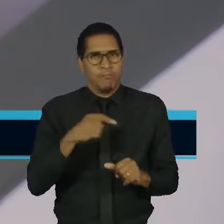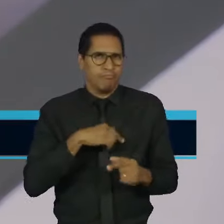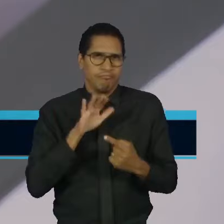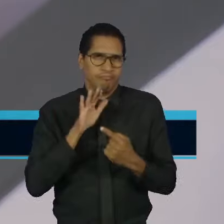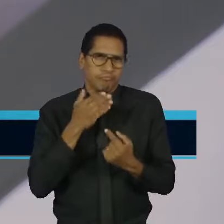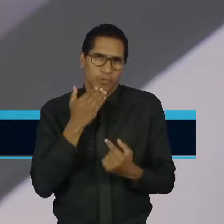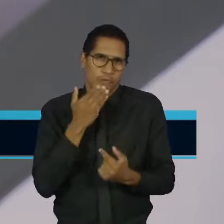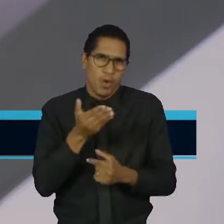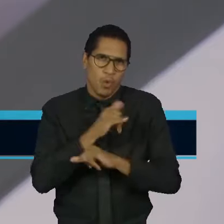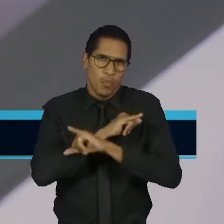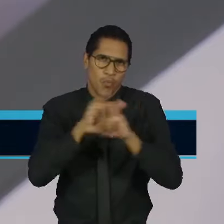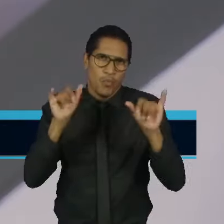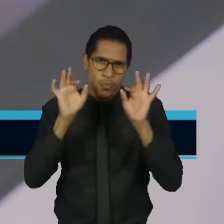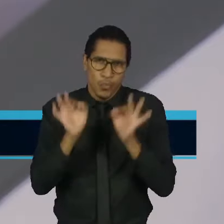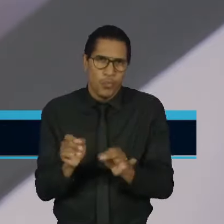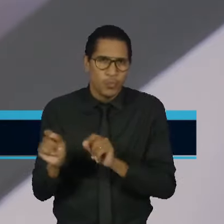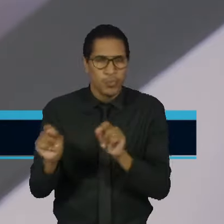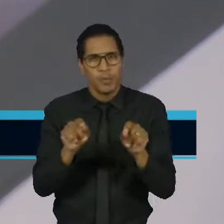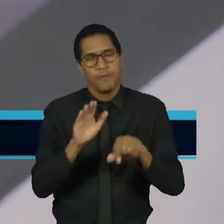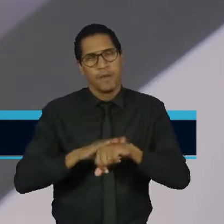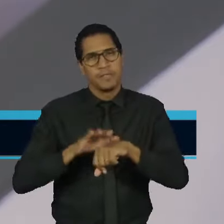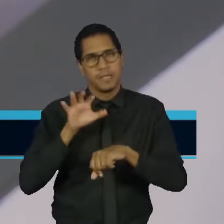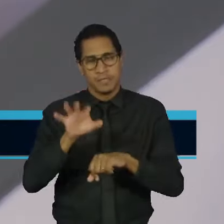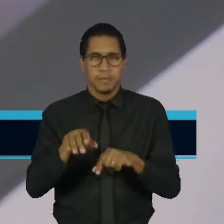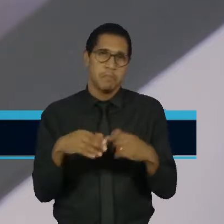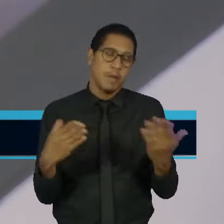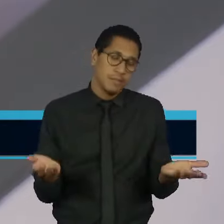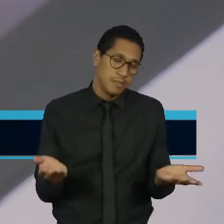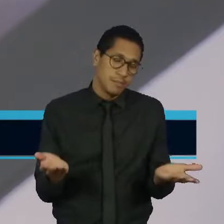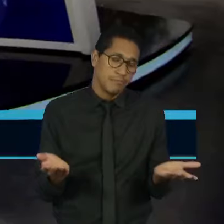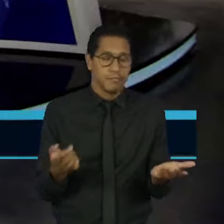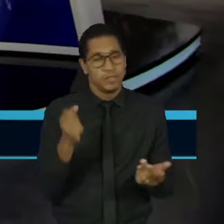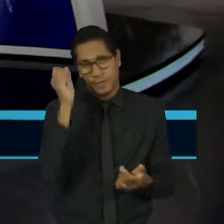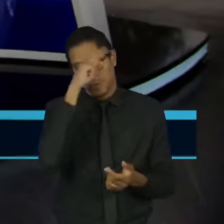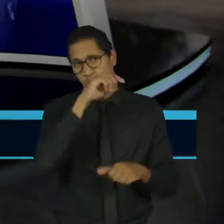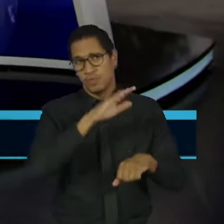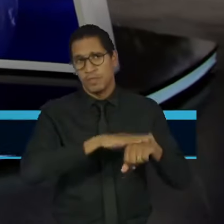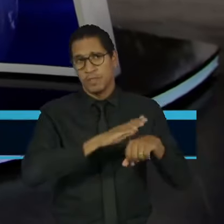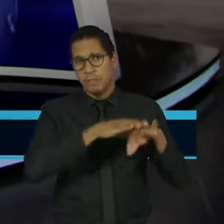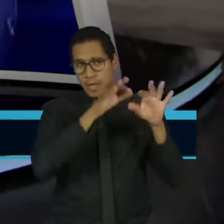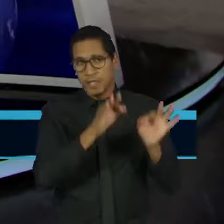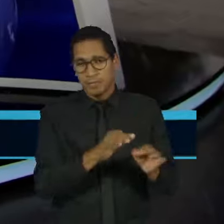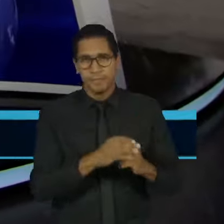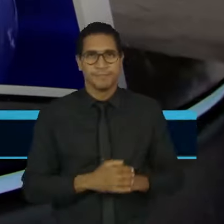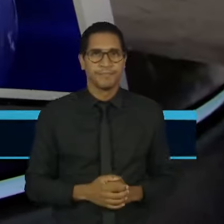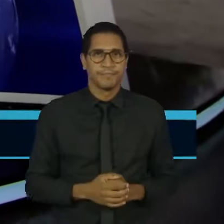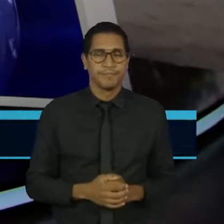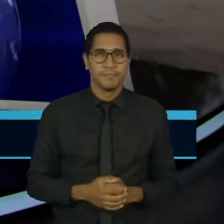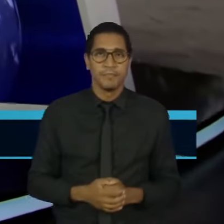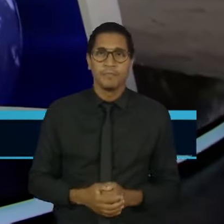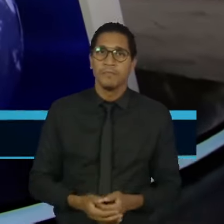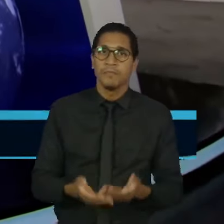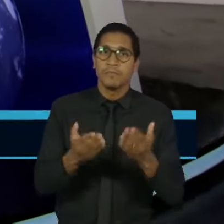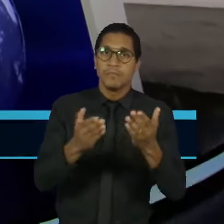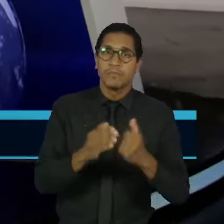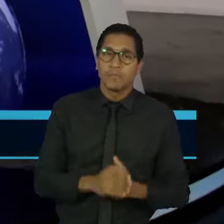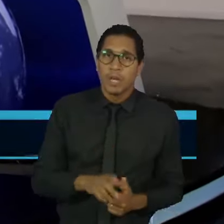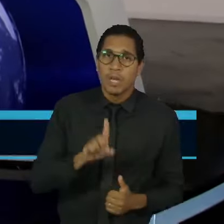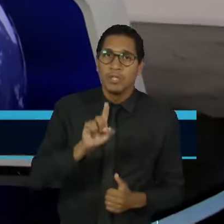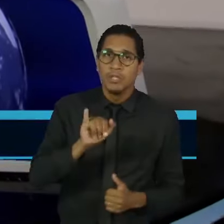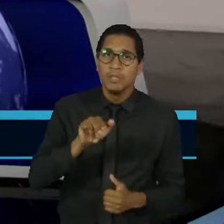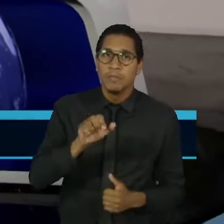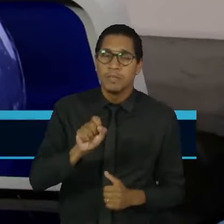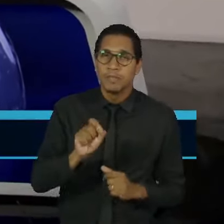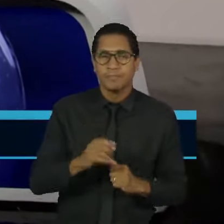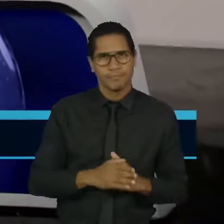mas todo mundo sabia que seria muito difícil de implementar. E, Dimas, essa greve mostra a força que o peronismo ainda